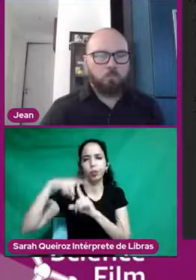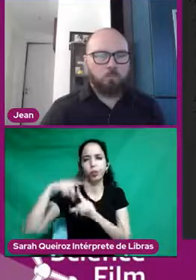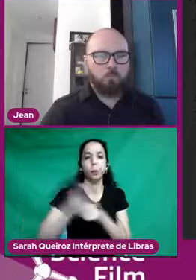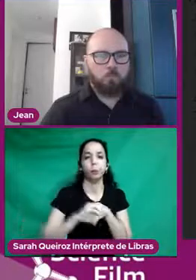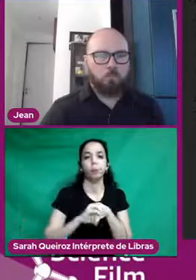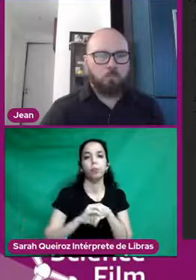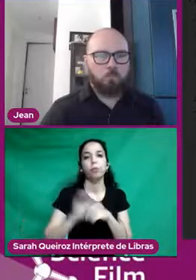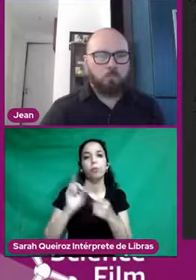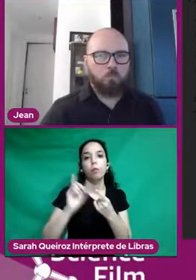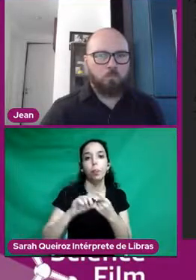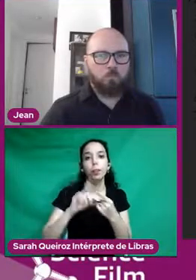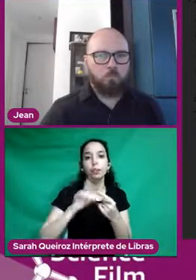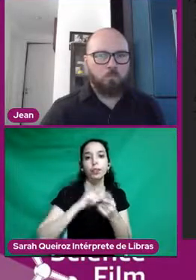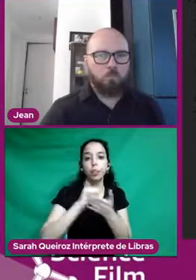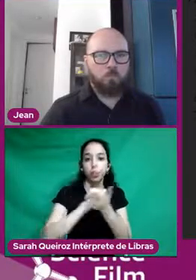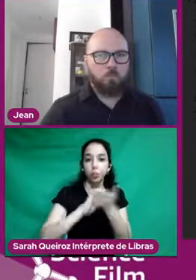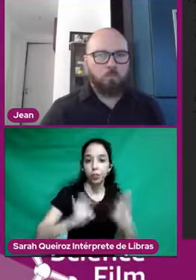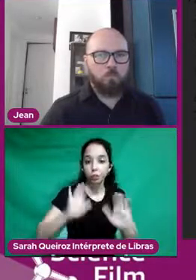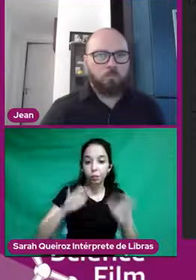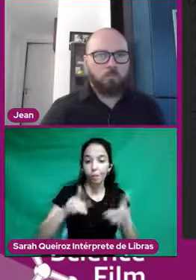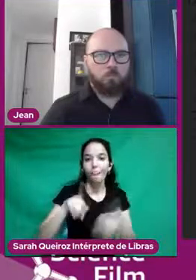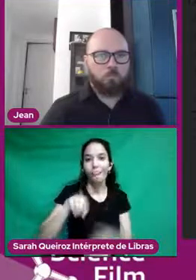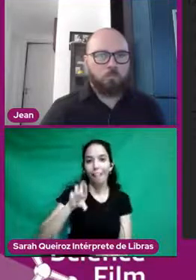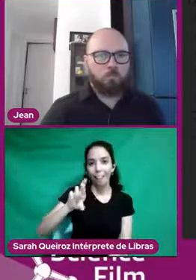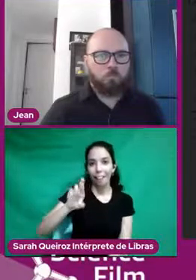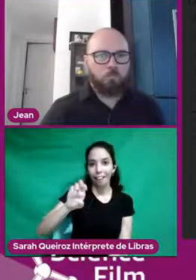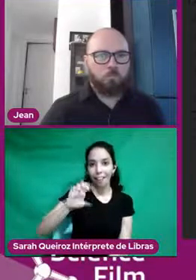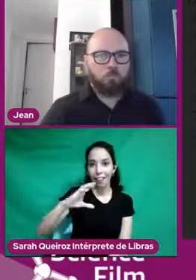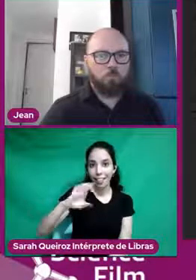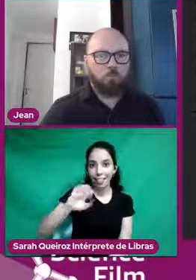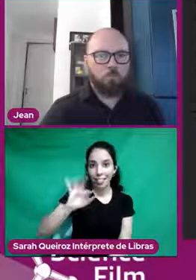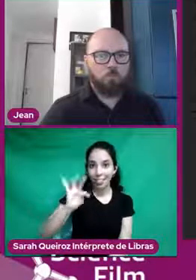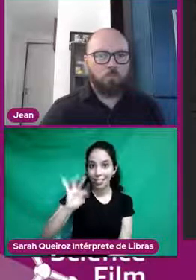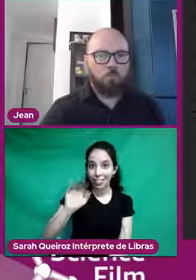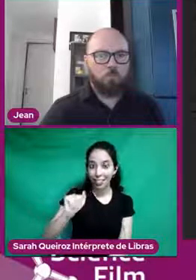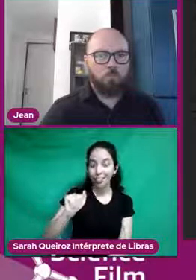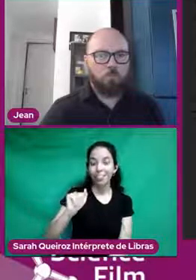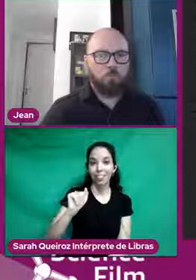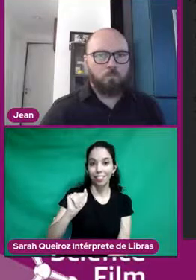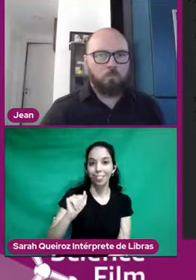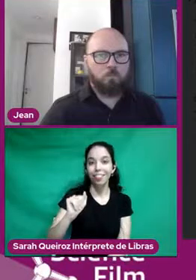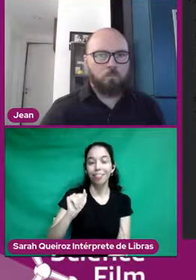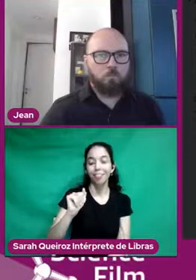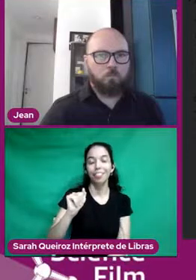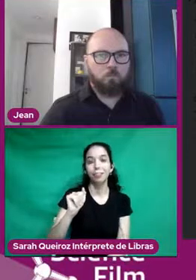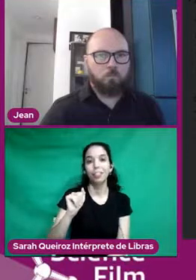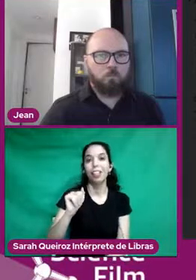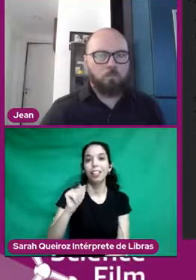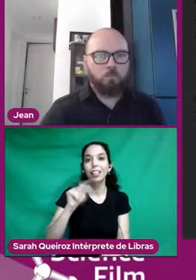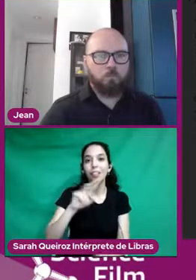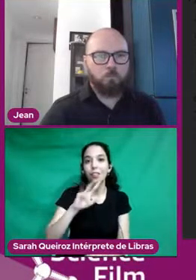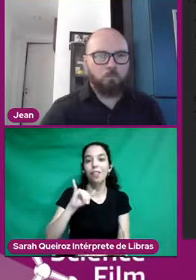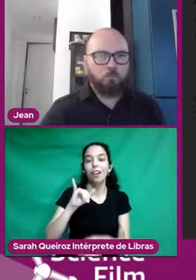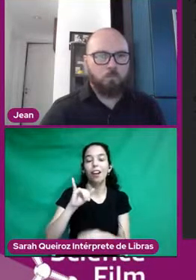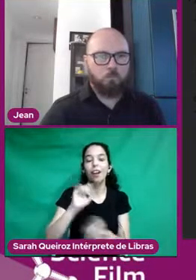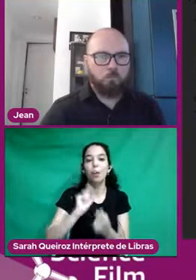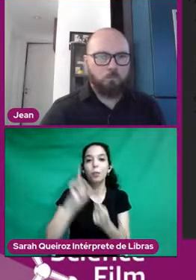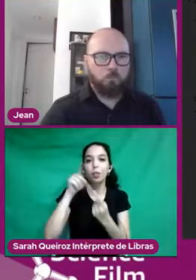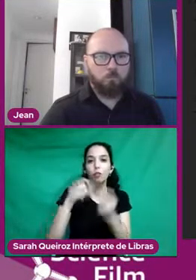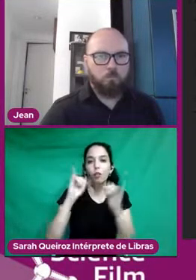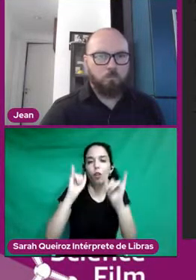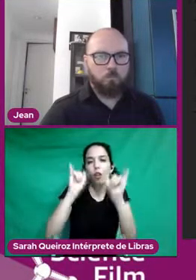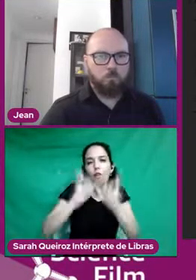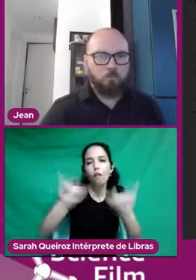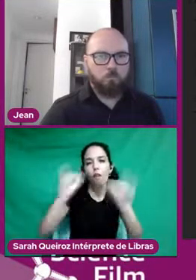atividade em específico são receitas que vão ser realizadas para estar informando da importância